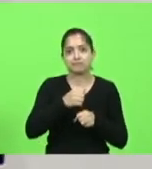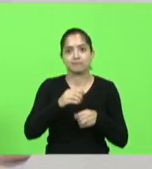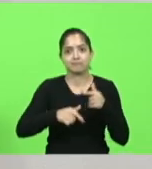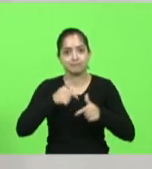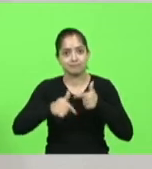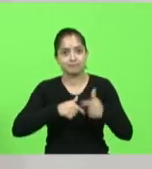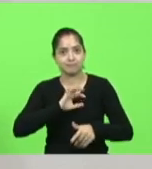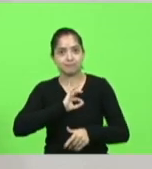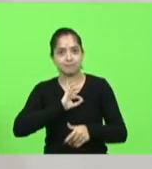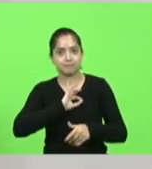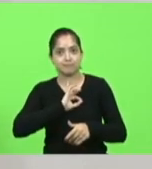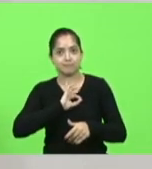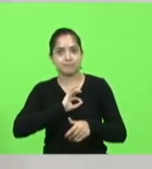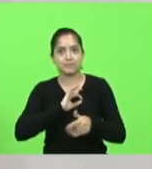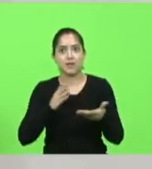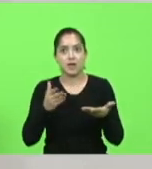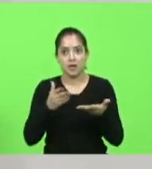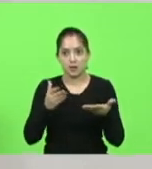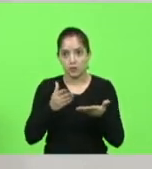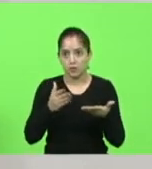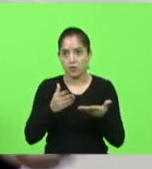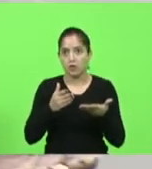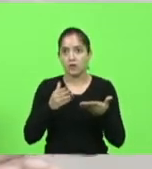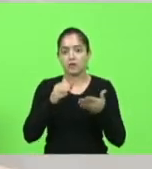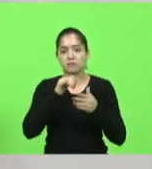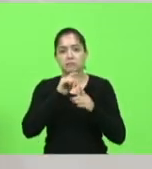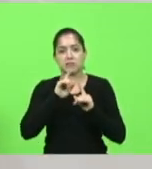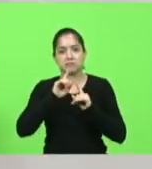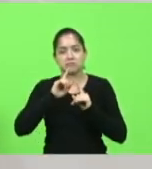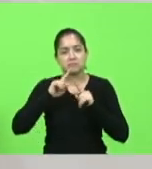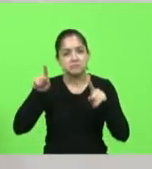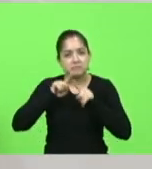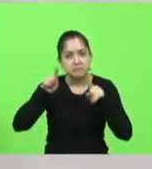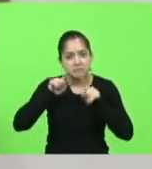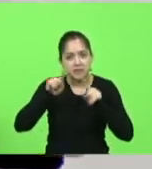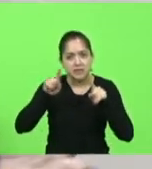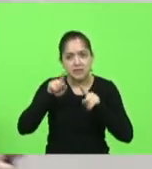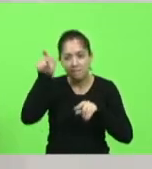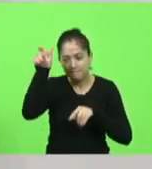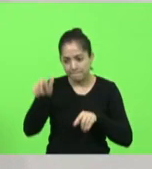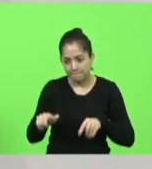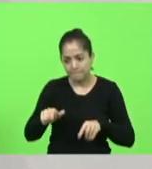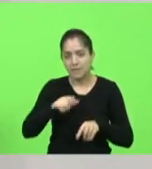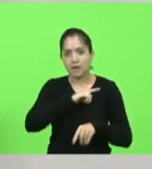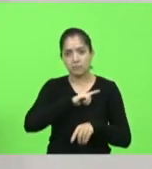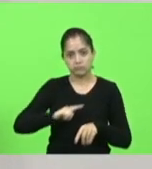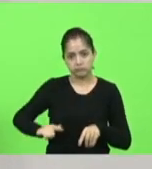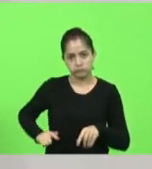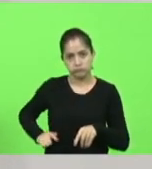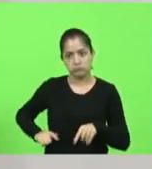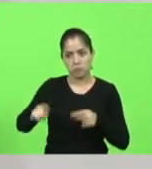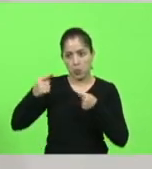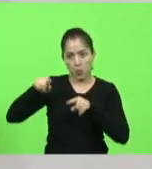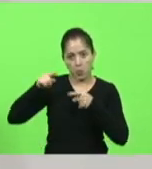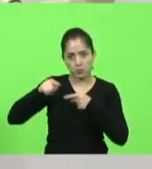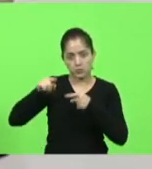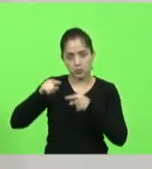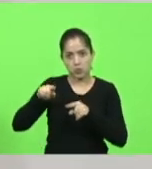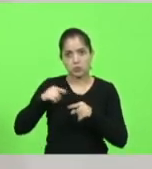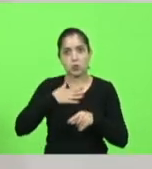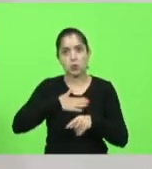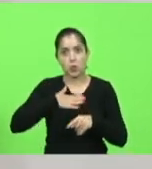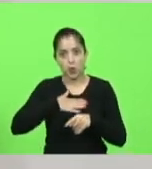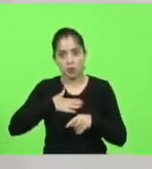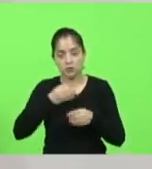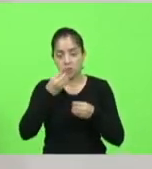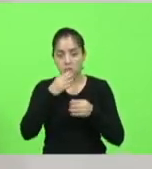mas está na moda falar do governador Moisés, atacar com ênfase e assim. Então, tem gente que gosta dessas coisas. É bom para a